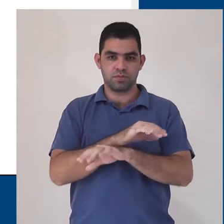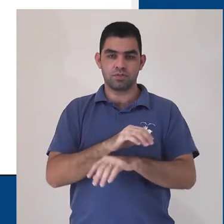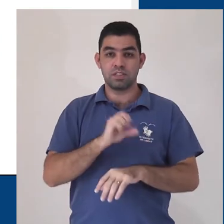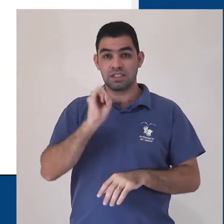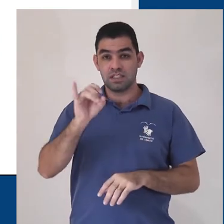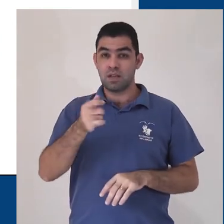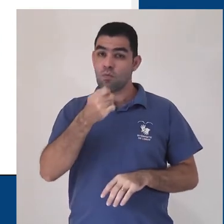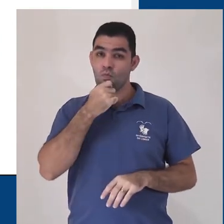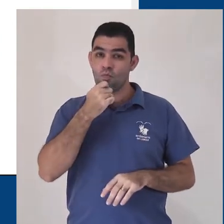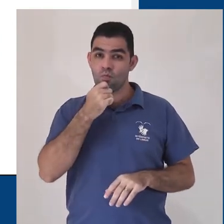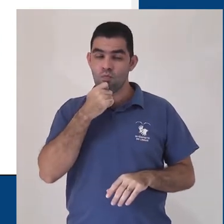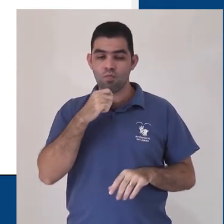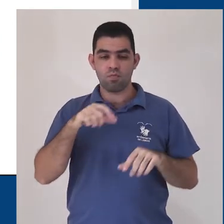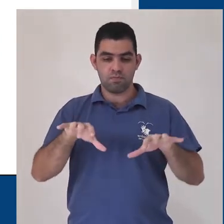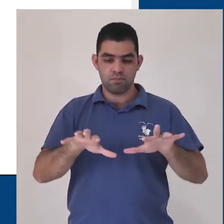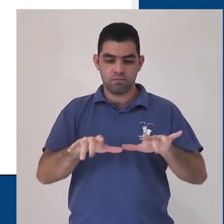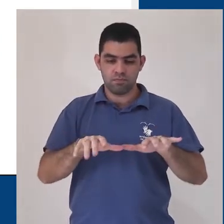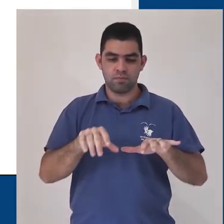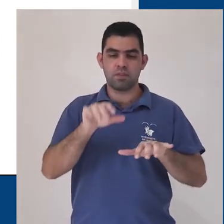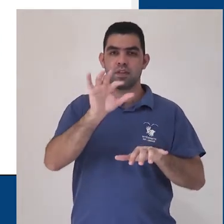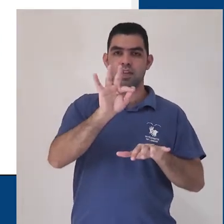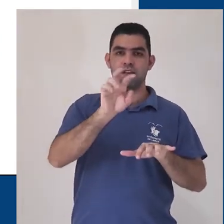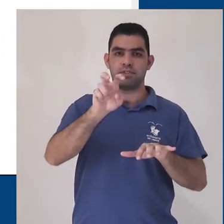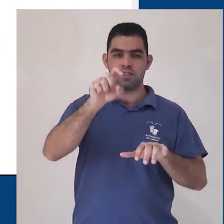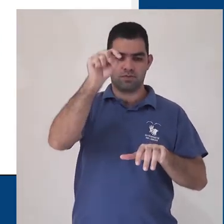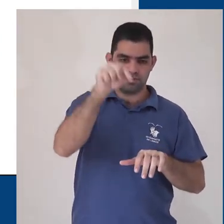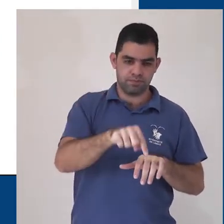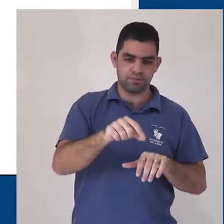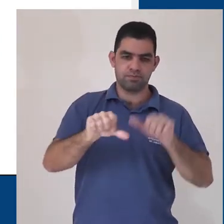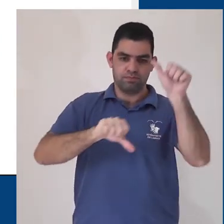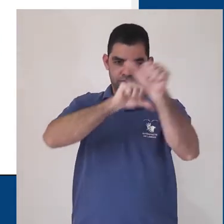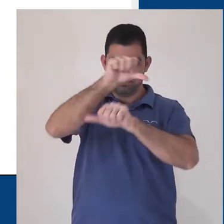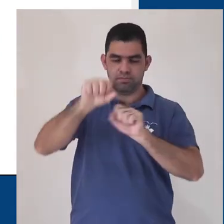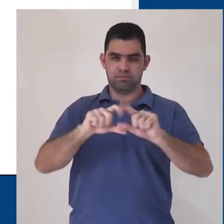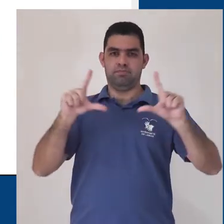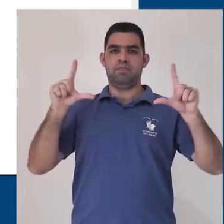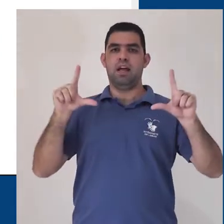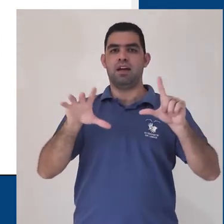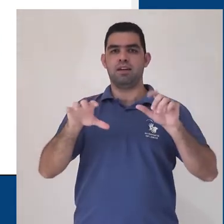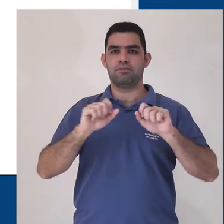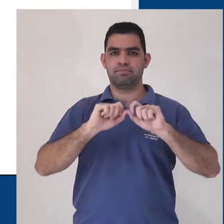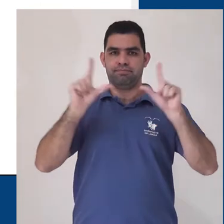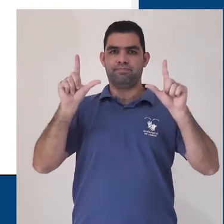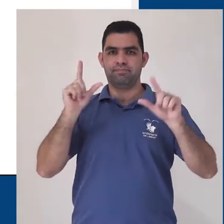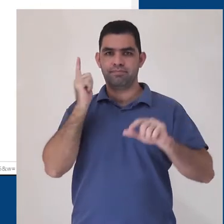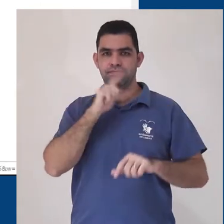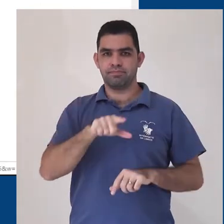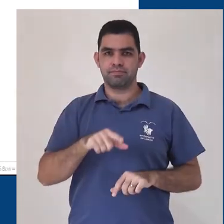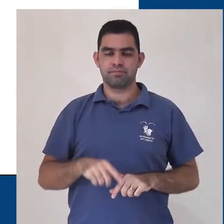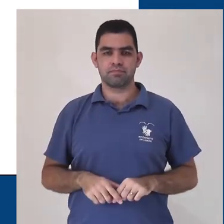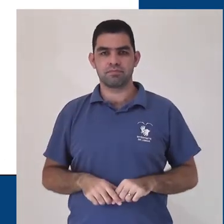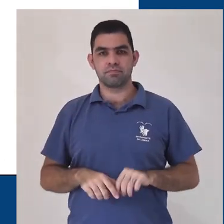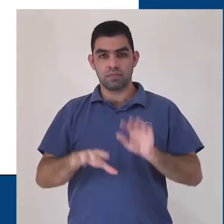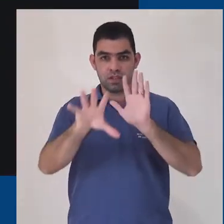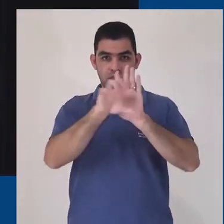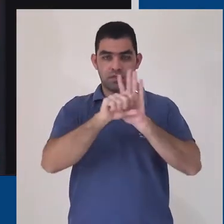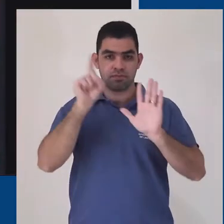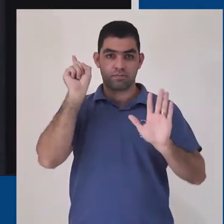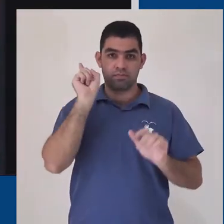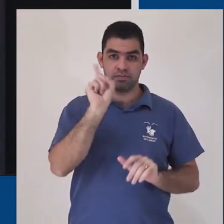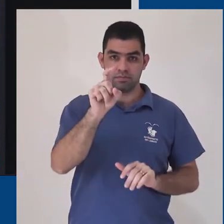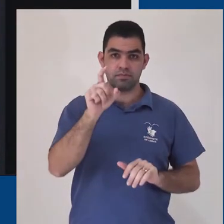aperte F5 no seu teclado para atualizar a página e agora ela de fato estará. Se clicarmos nela, seremos